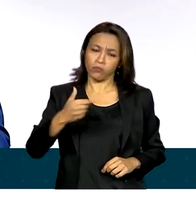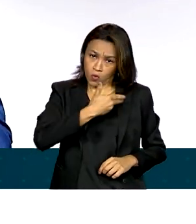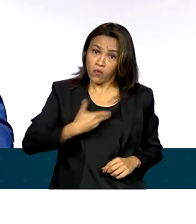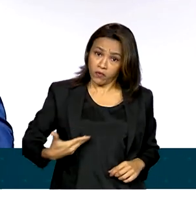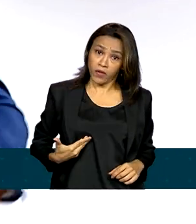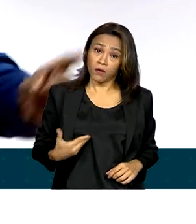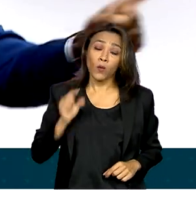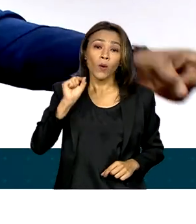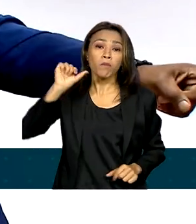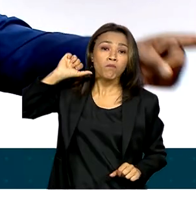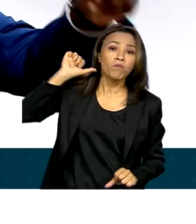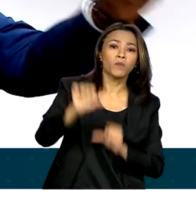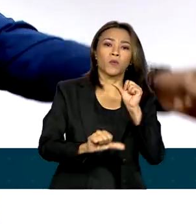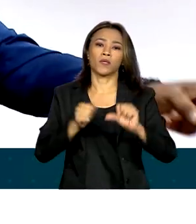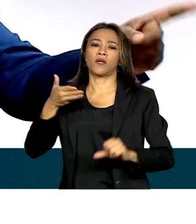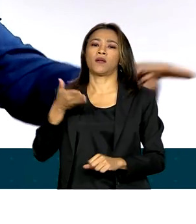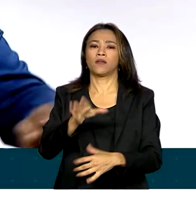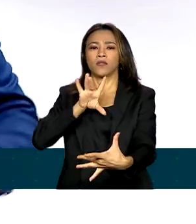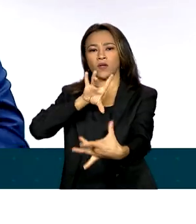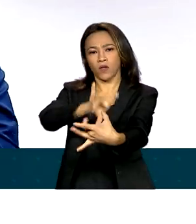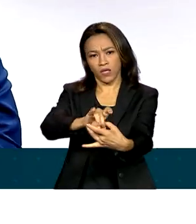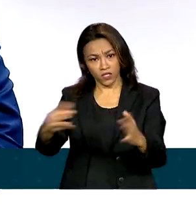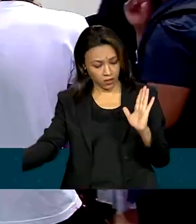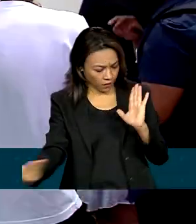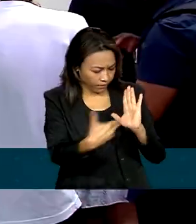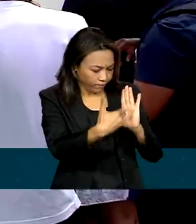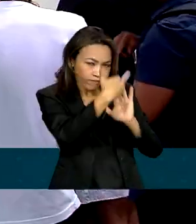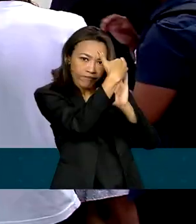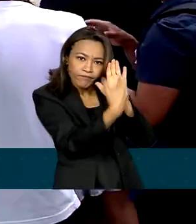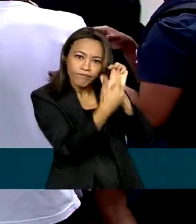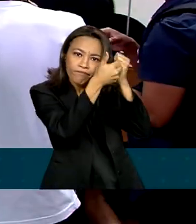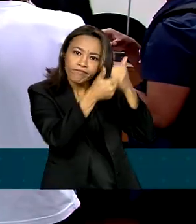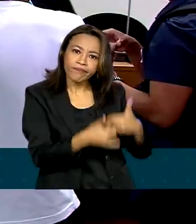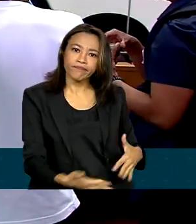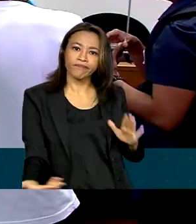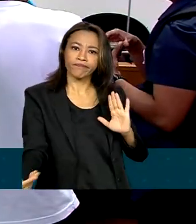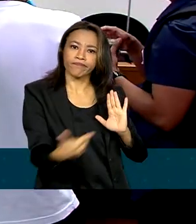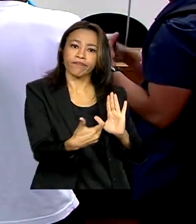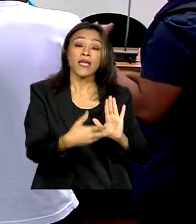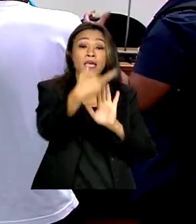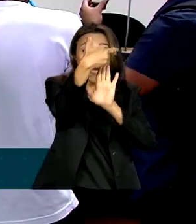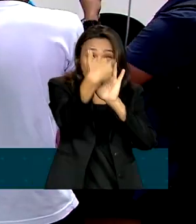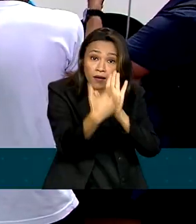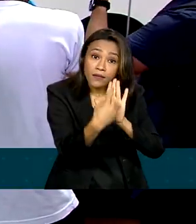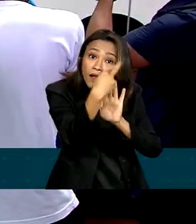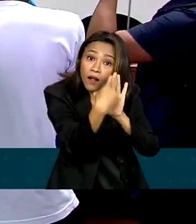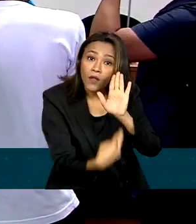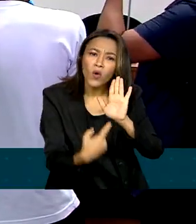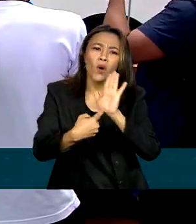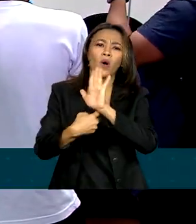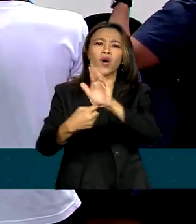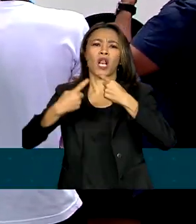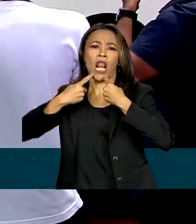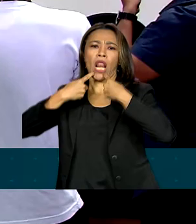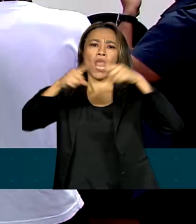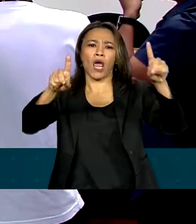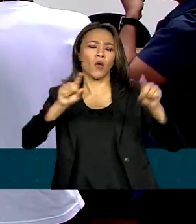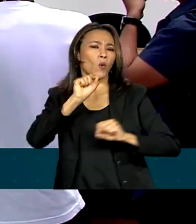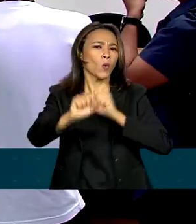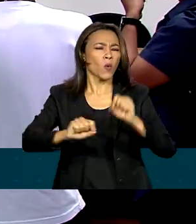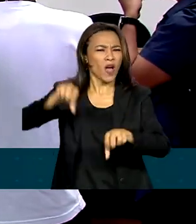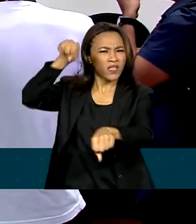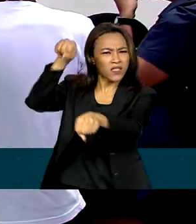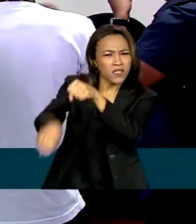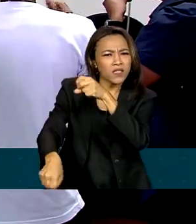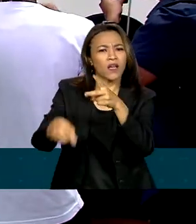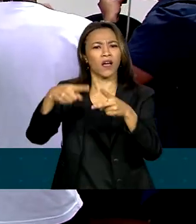mudar a realidade estampada nesse relatório. O dossiê denuncia ainda que muitos assassinatos e casos